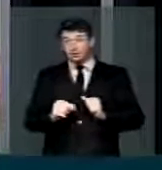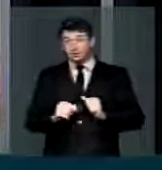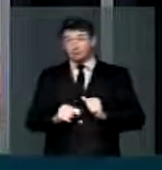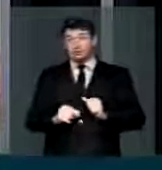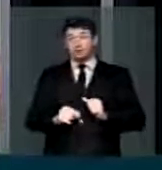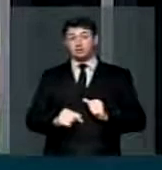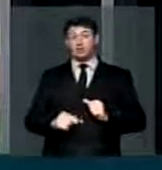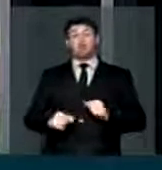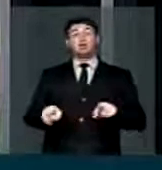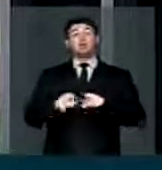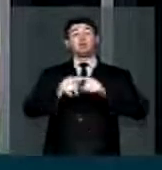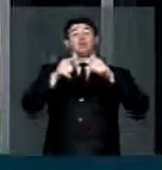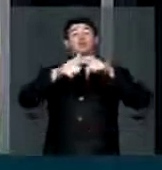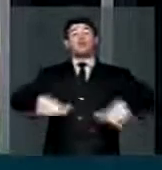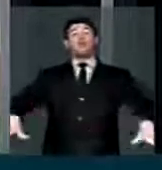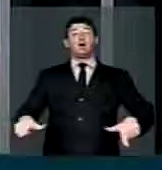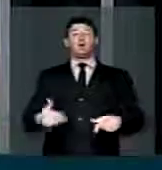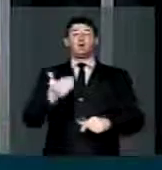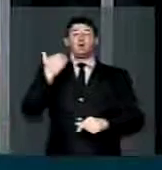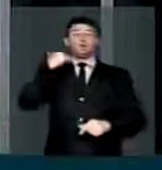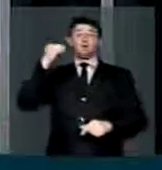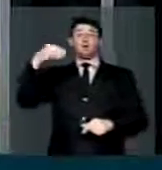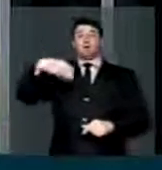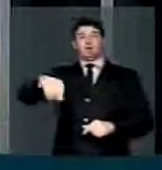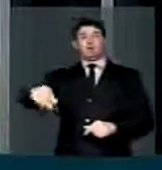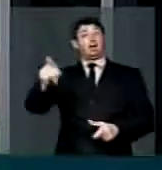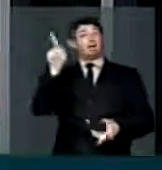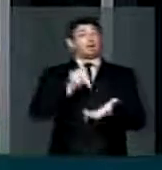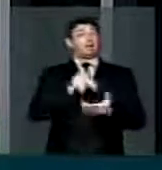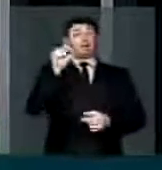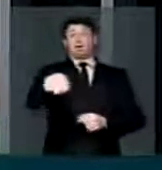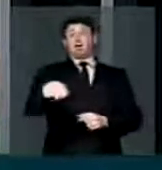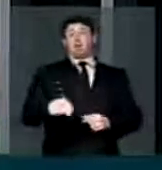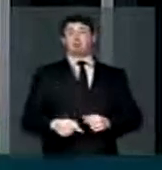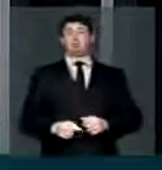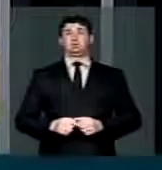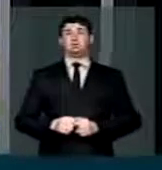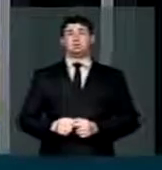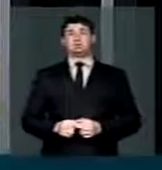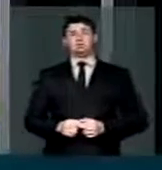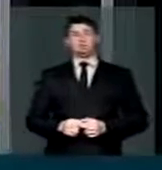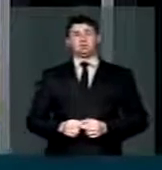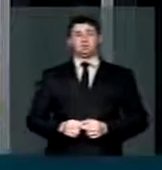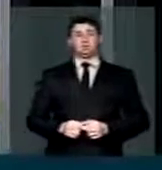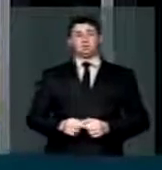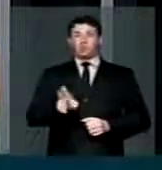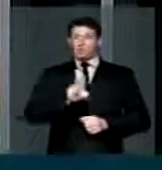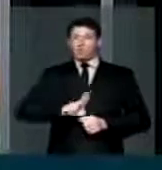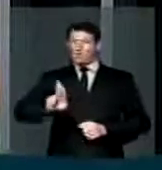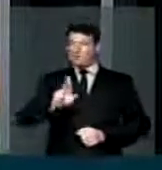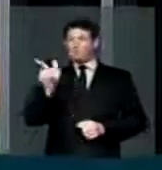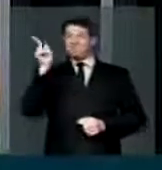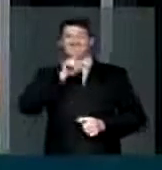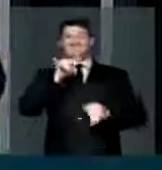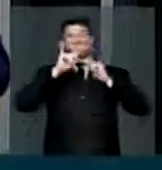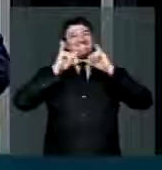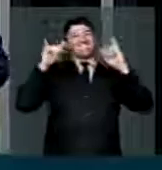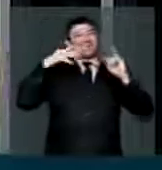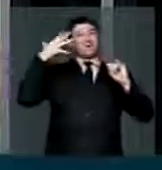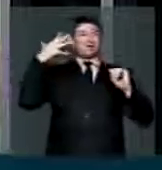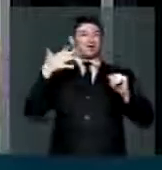esvaziou o Banco da Terra essa é a grande verdade usou para a campanha política